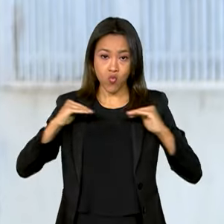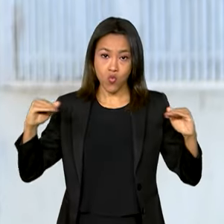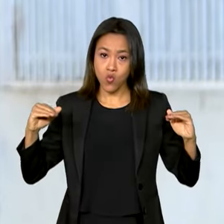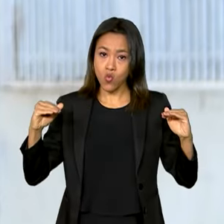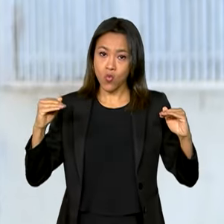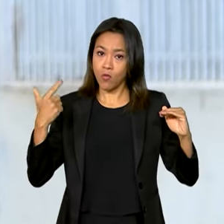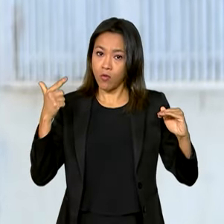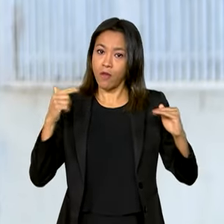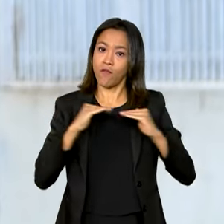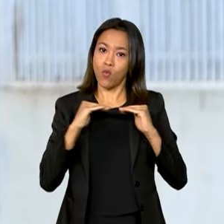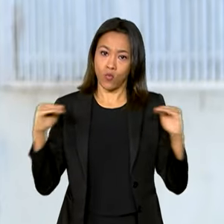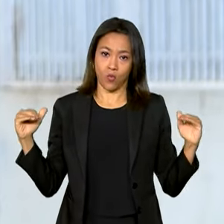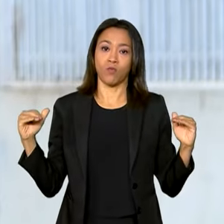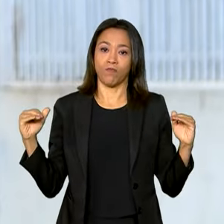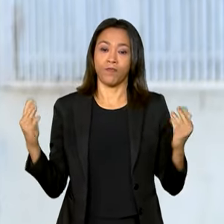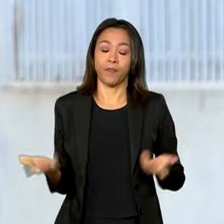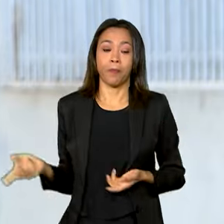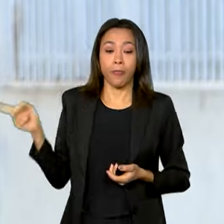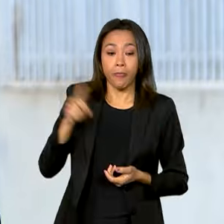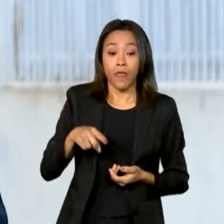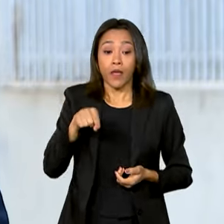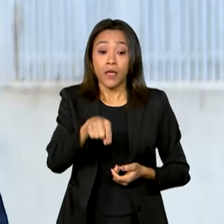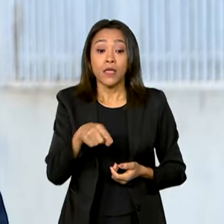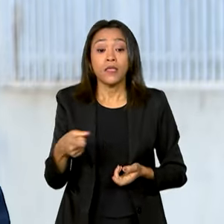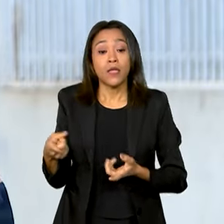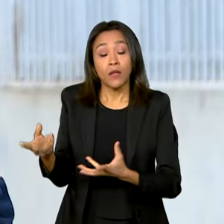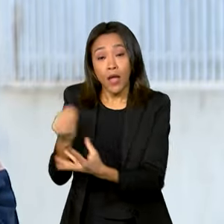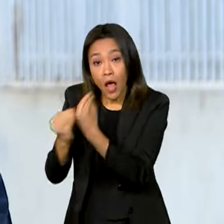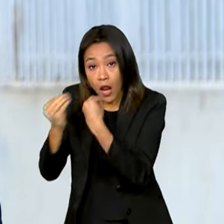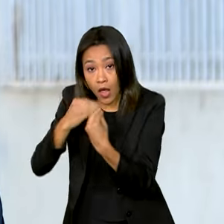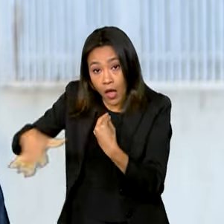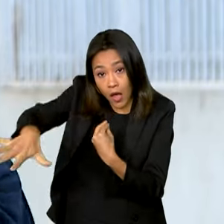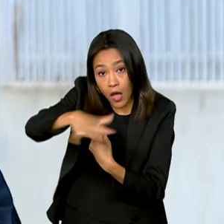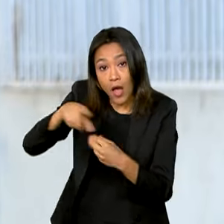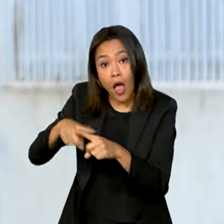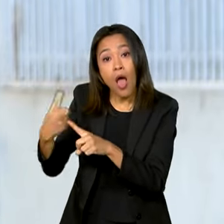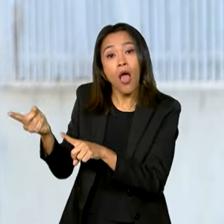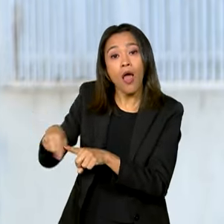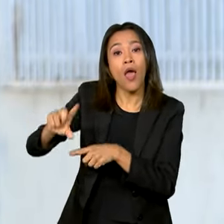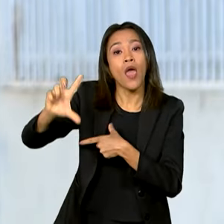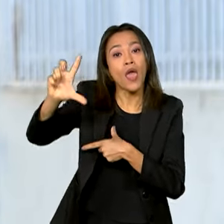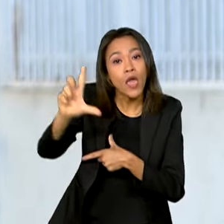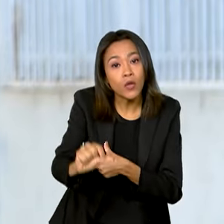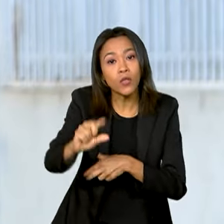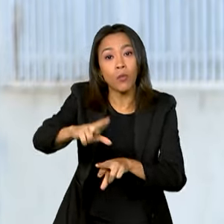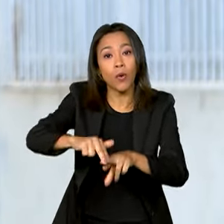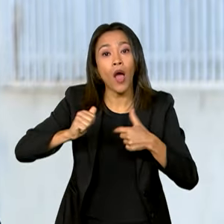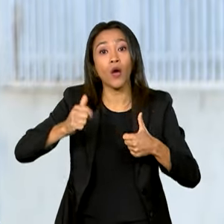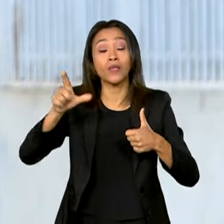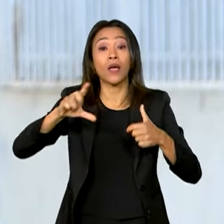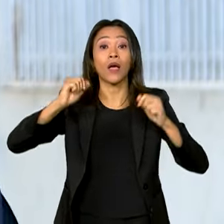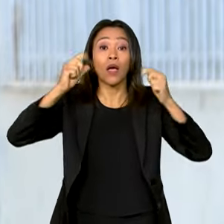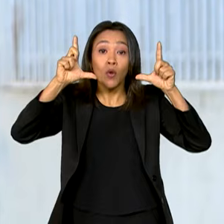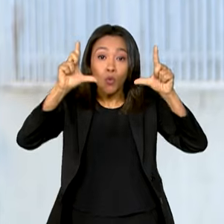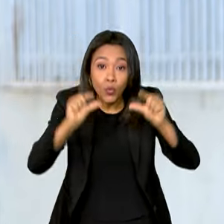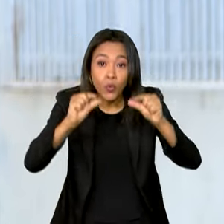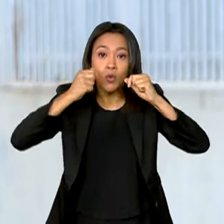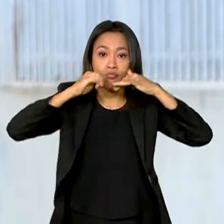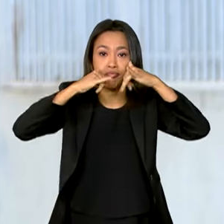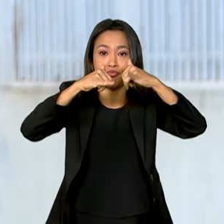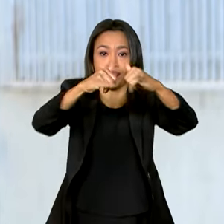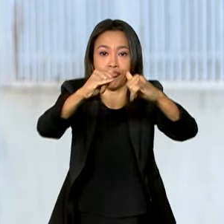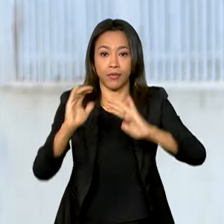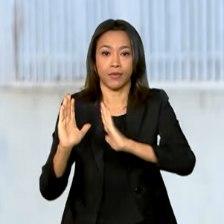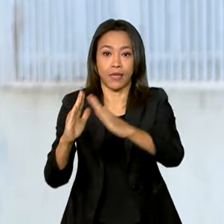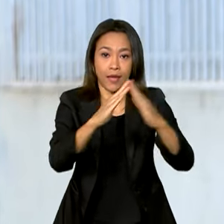No grupo Habitação, a queda nos preços foi influenciada pela redução da tarifa de energia elétrica residencial.